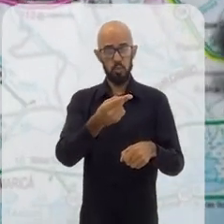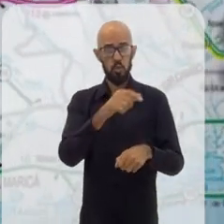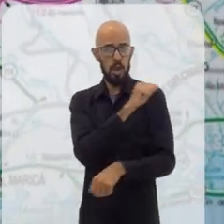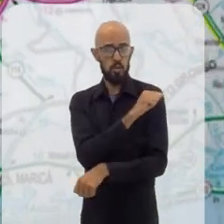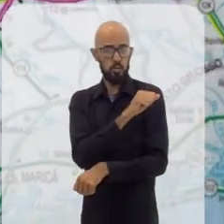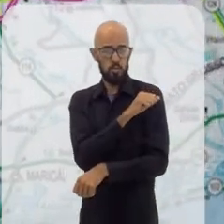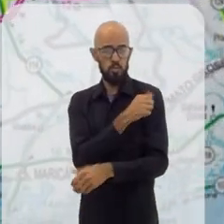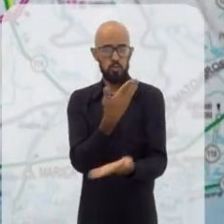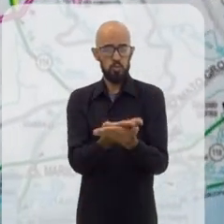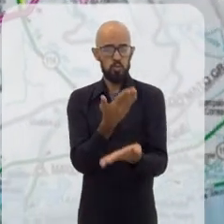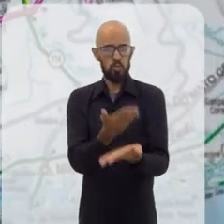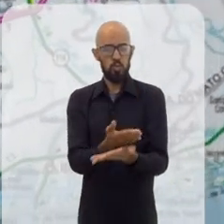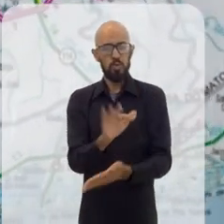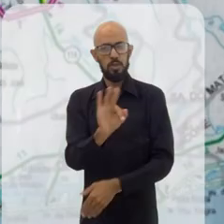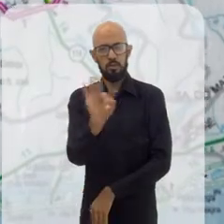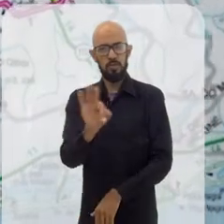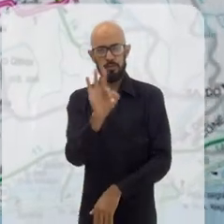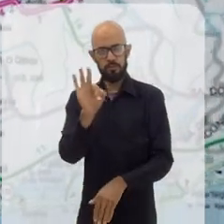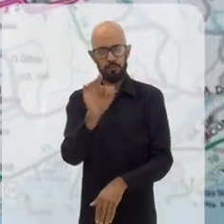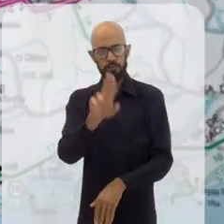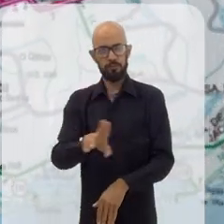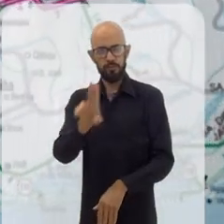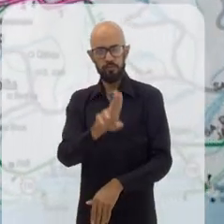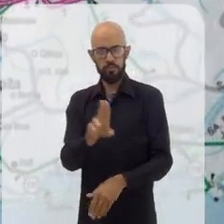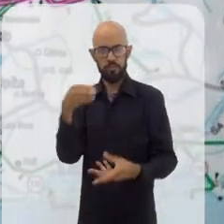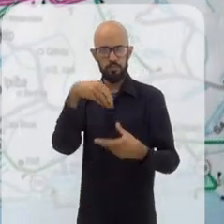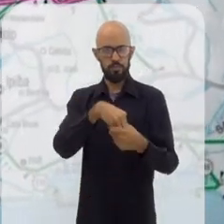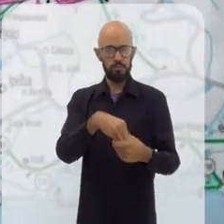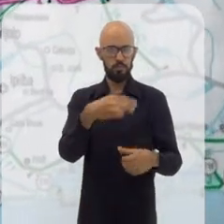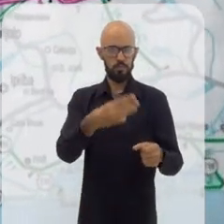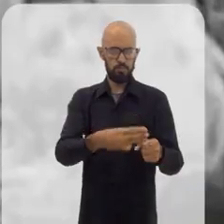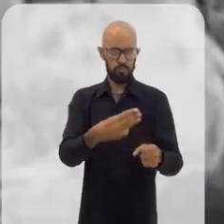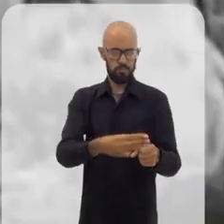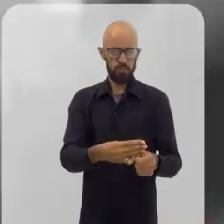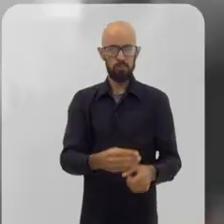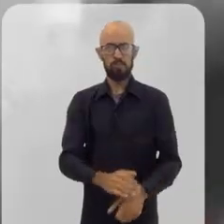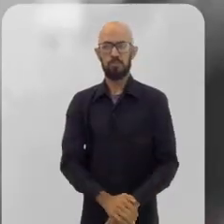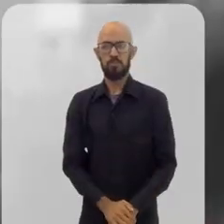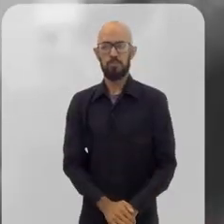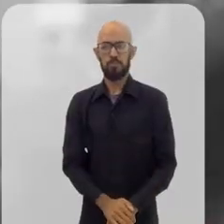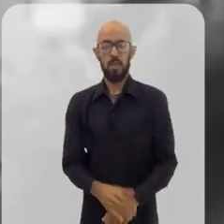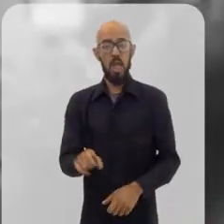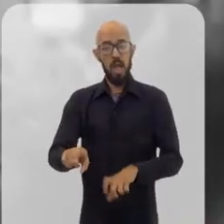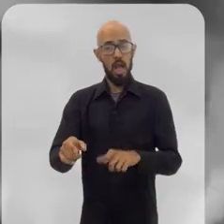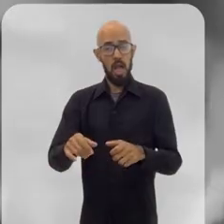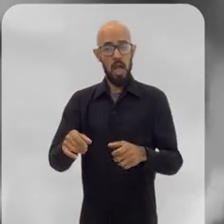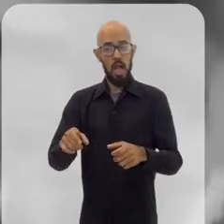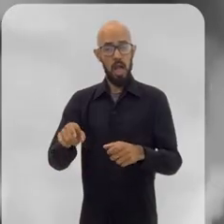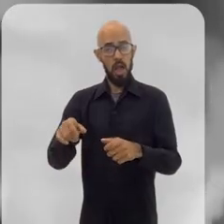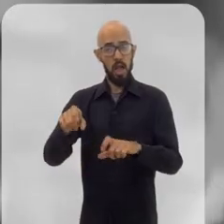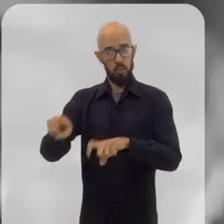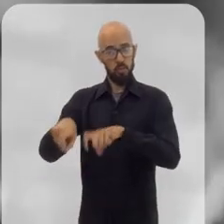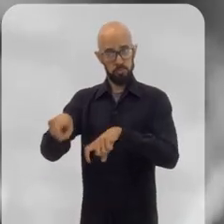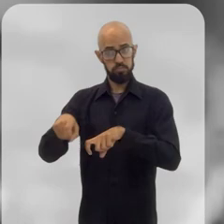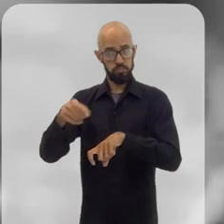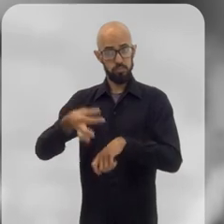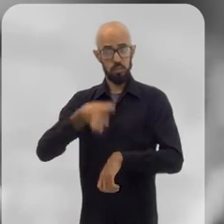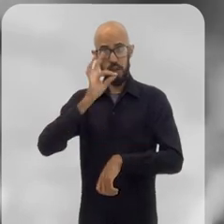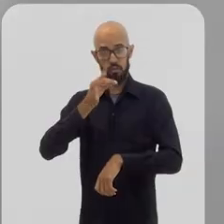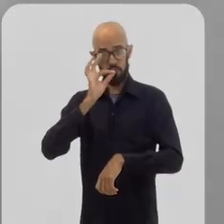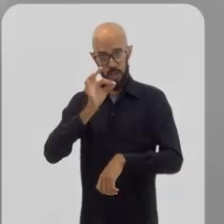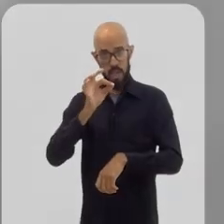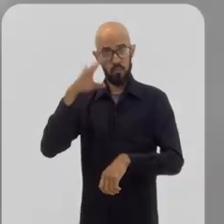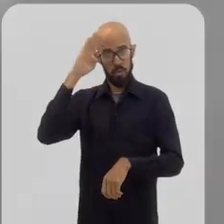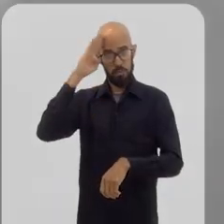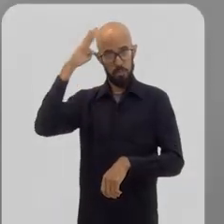estudam nas faculdades e universidades do município. A cultura cafeira foi um grande destaque e principal